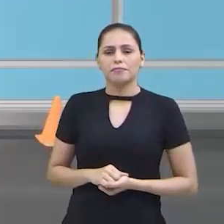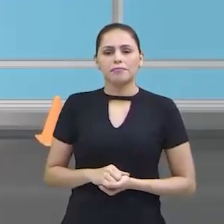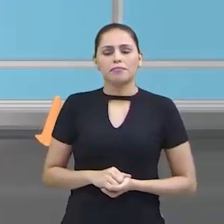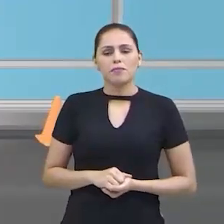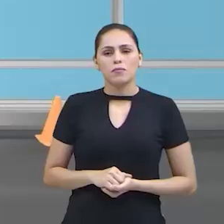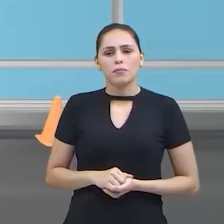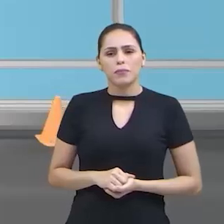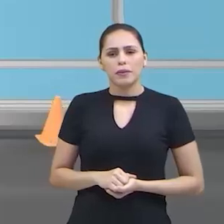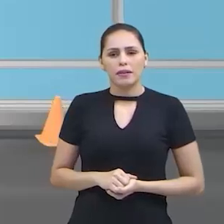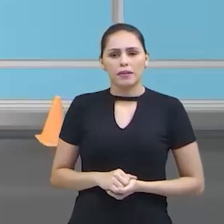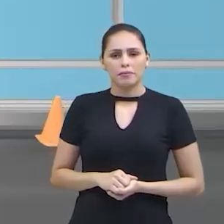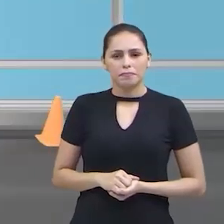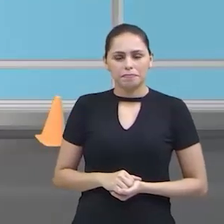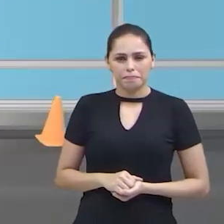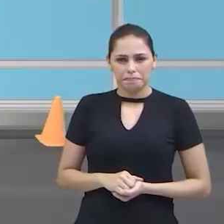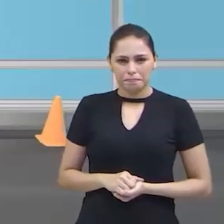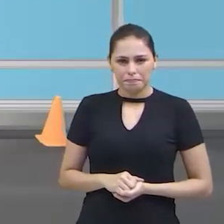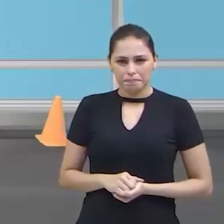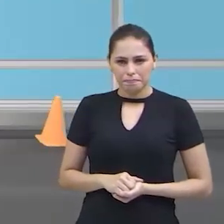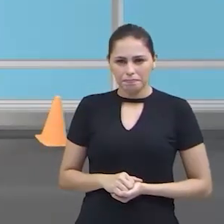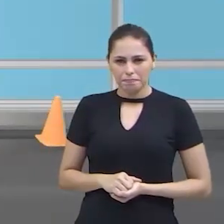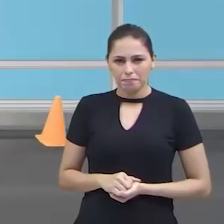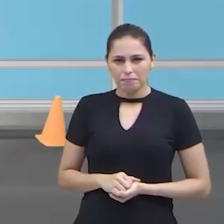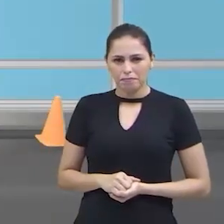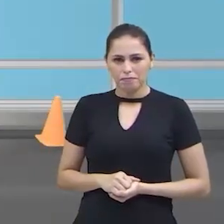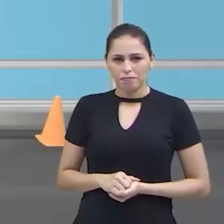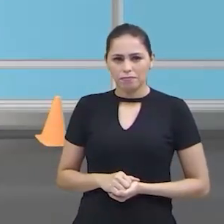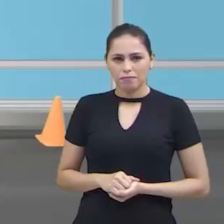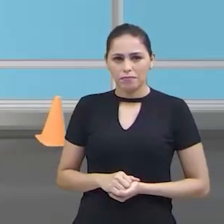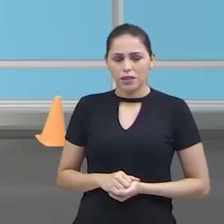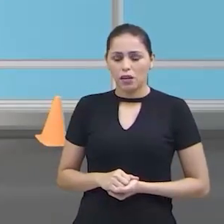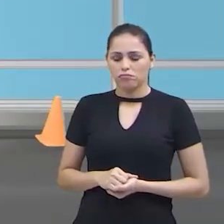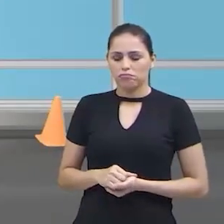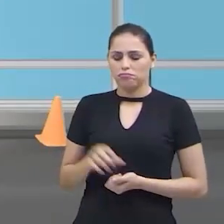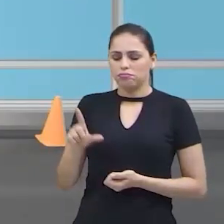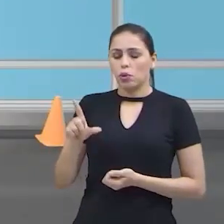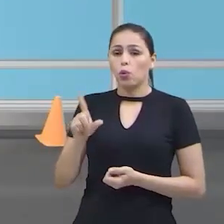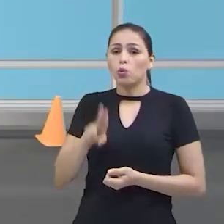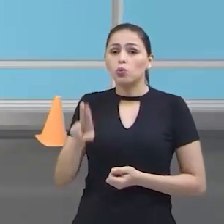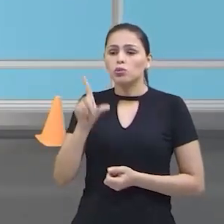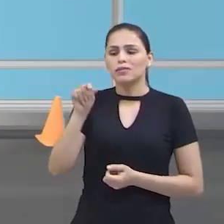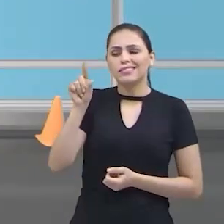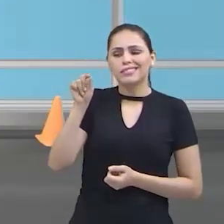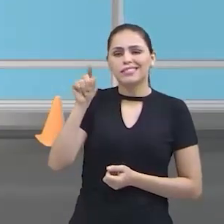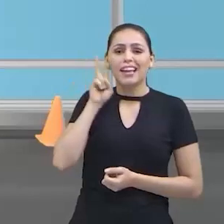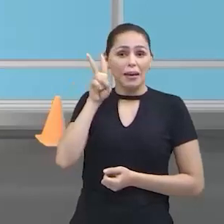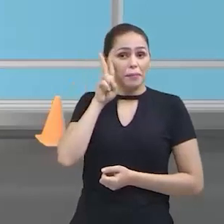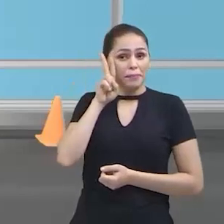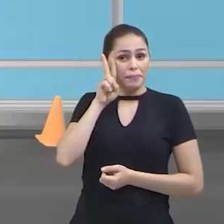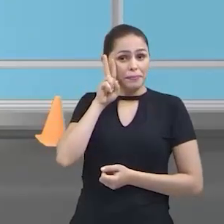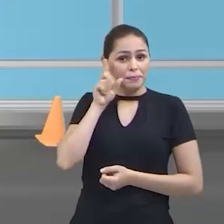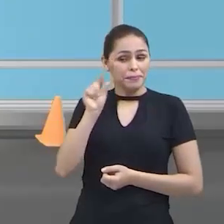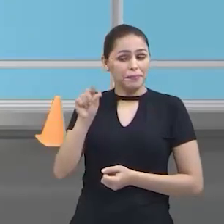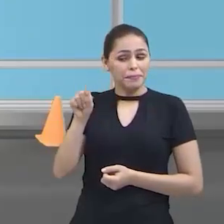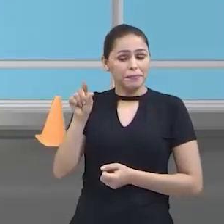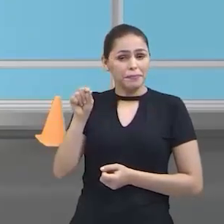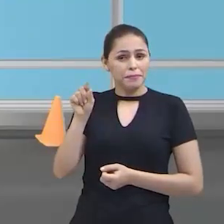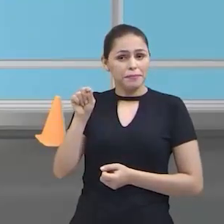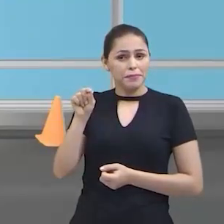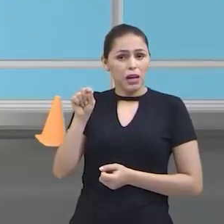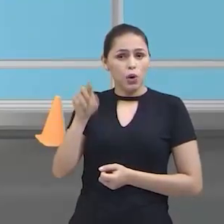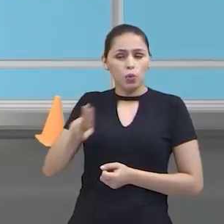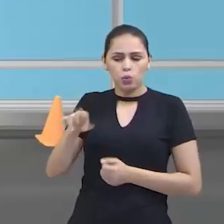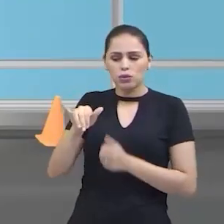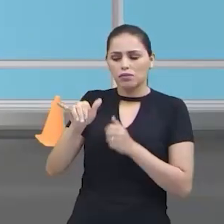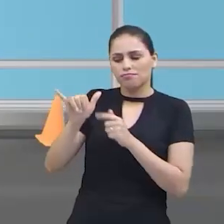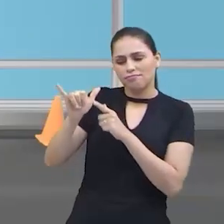Vou mostrar para vocês como é que é. Segurando o aviãozinho daquele jeitinho que eu falei, Pontinho de dedo. Lembra? A gente fez logo no começo.